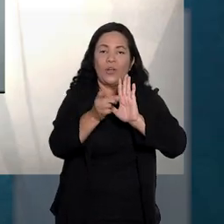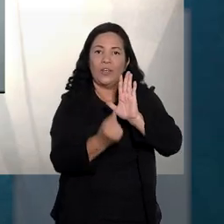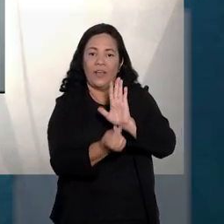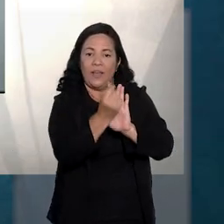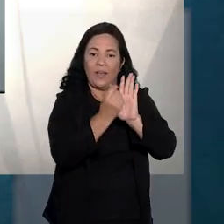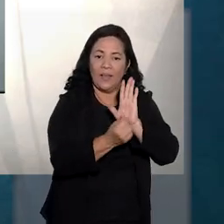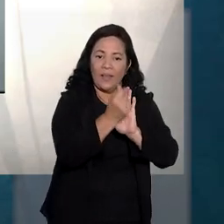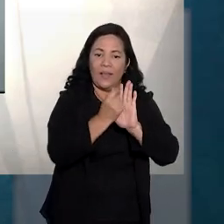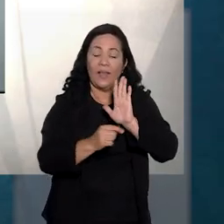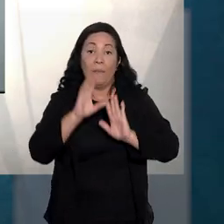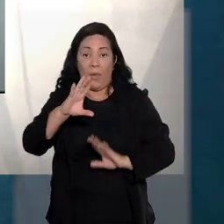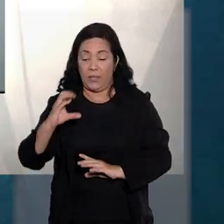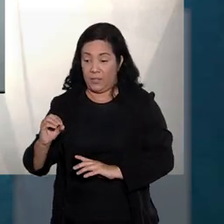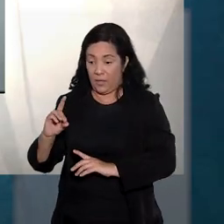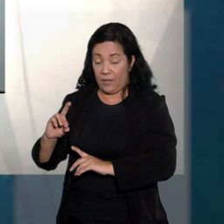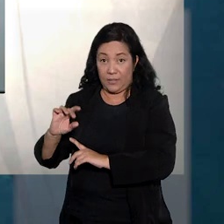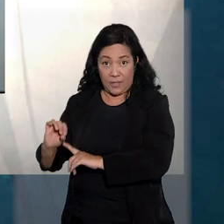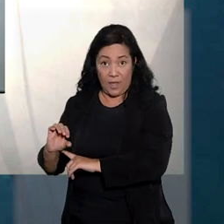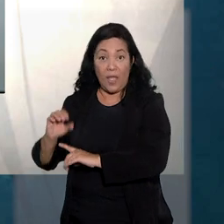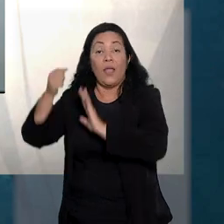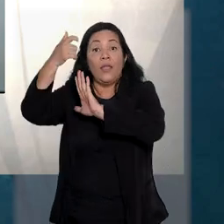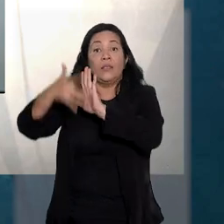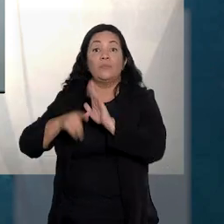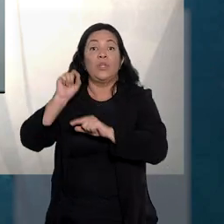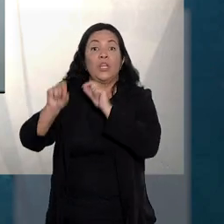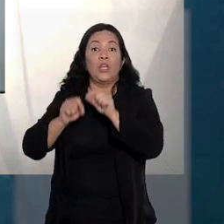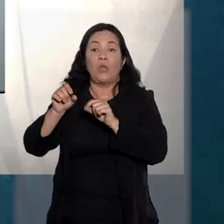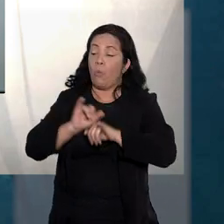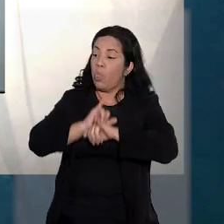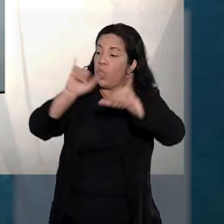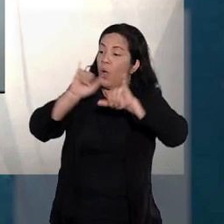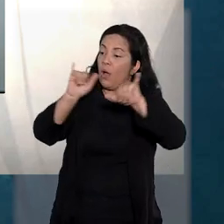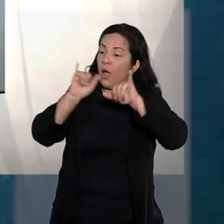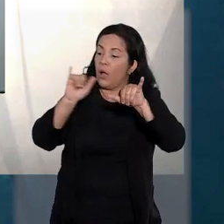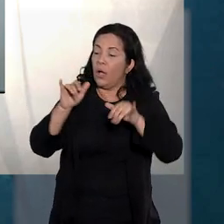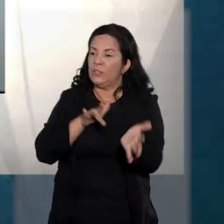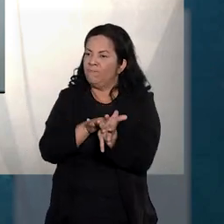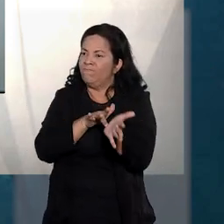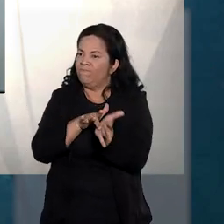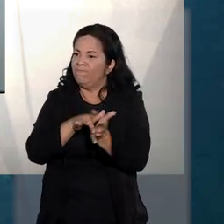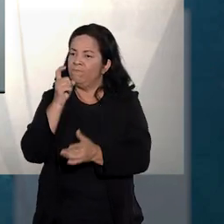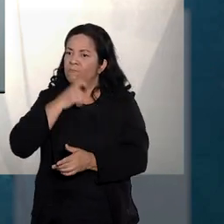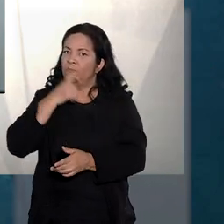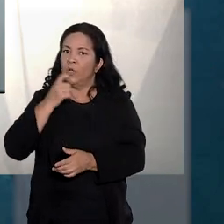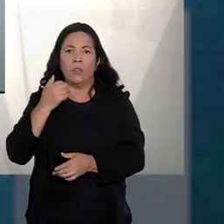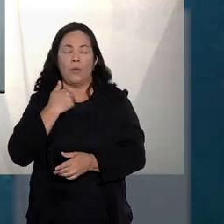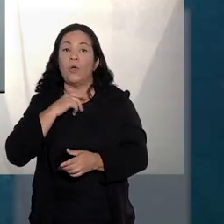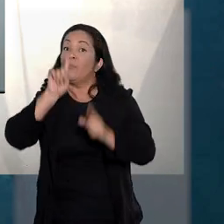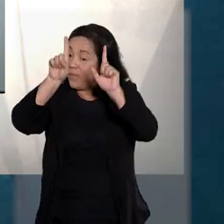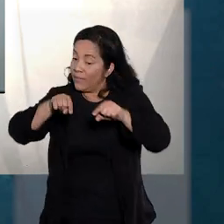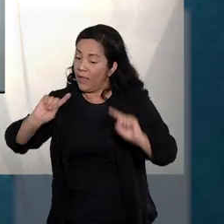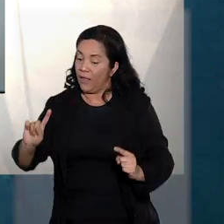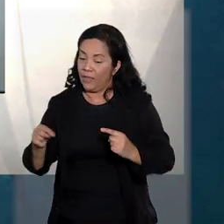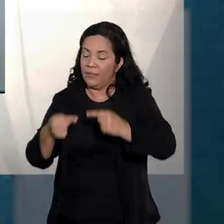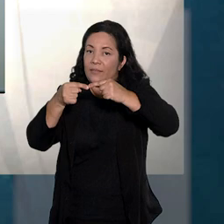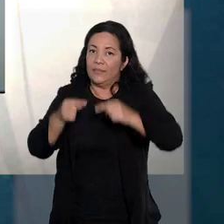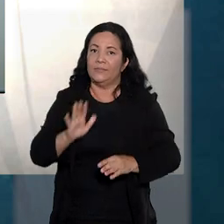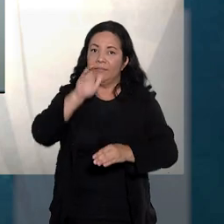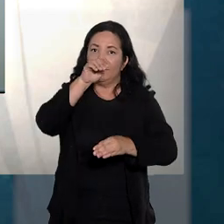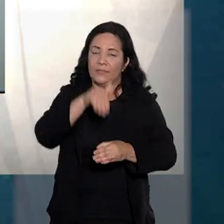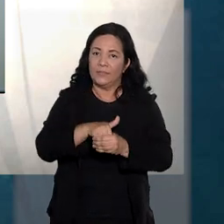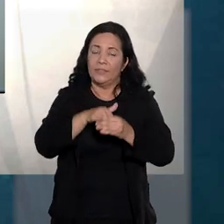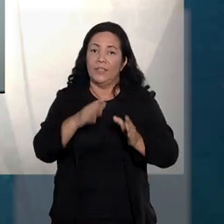as normas do CDC que proíbem a publicidade enganosa e abusiva se aplicam também a este tipo de relação, porque